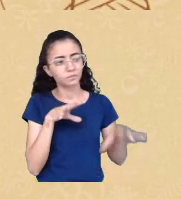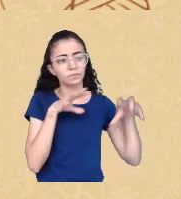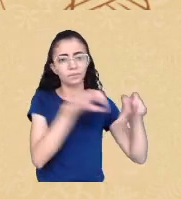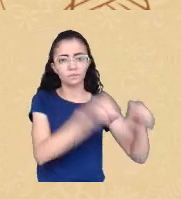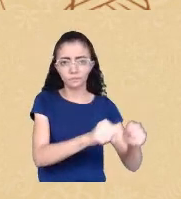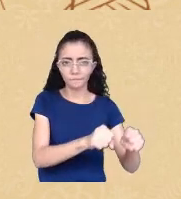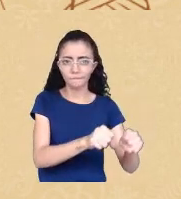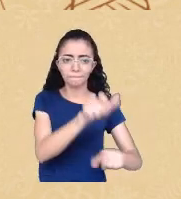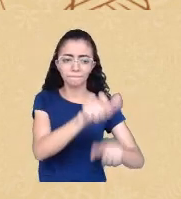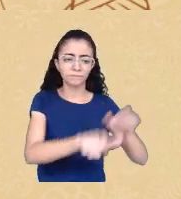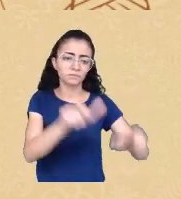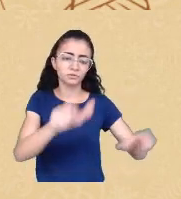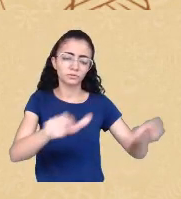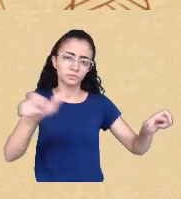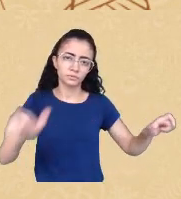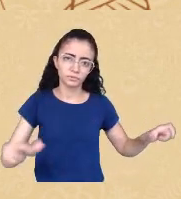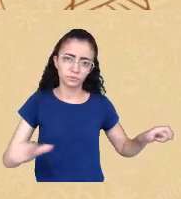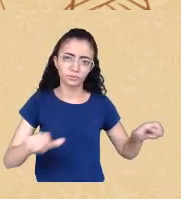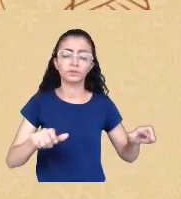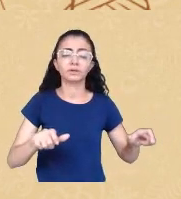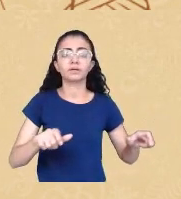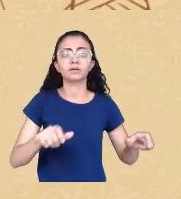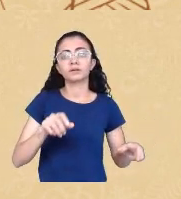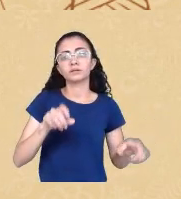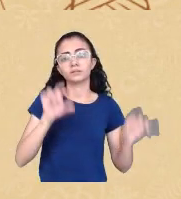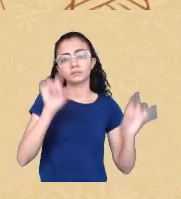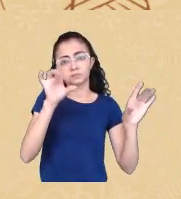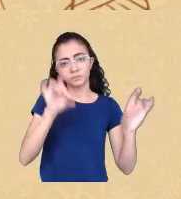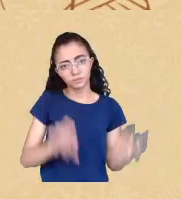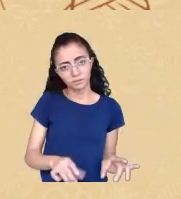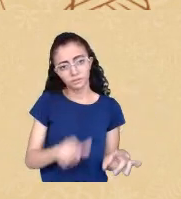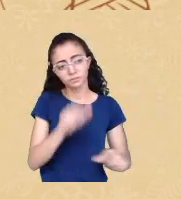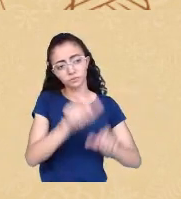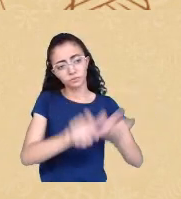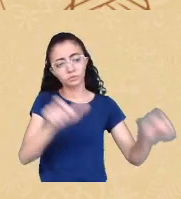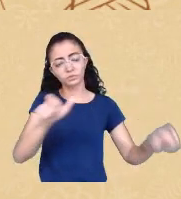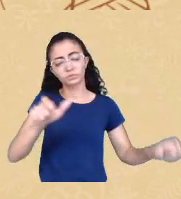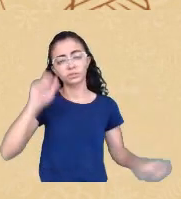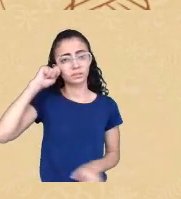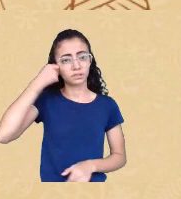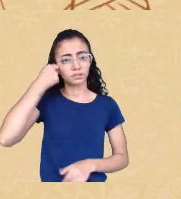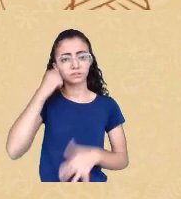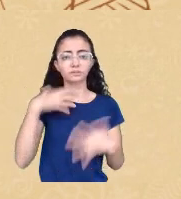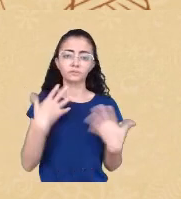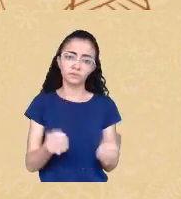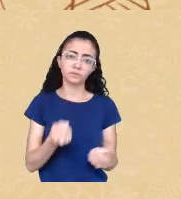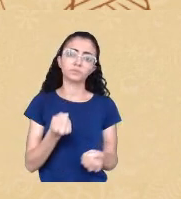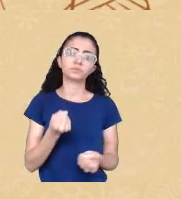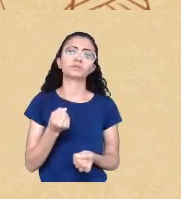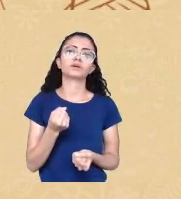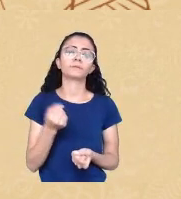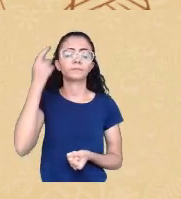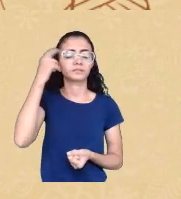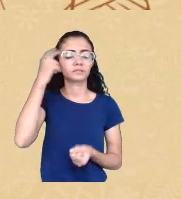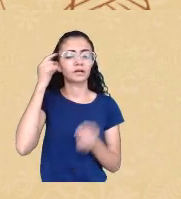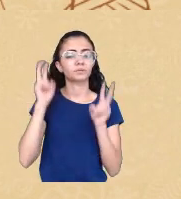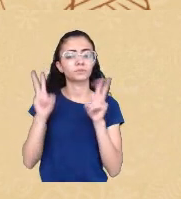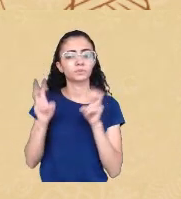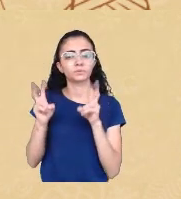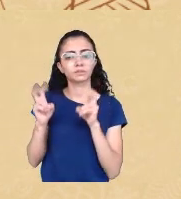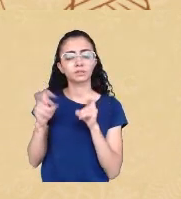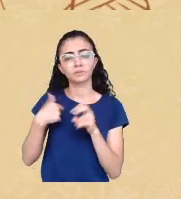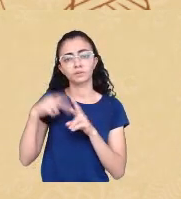em especial do ser negro pensemos nisso eu espero que nós possamos